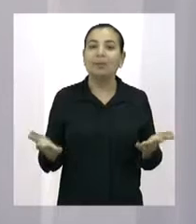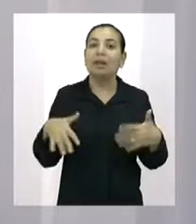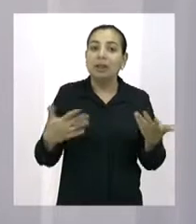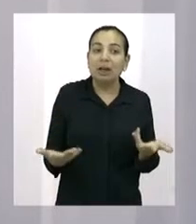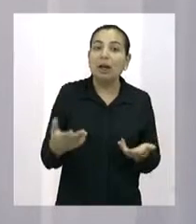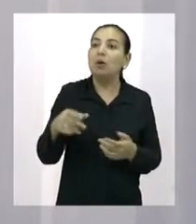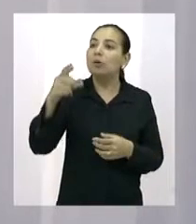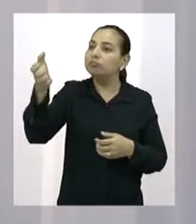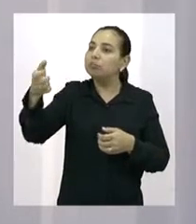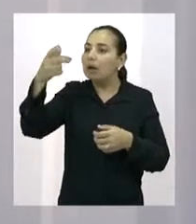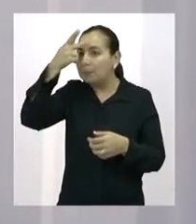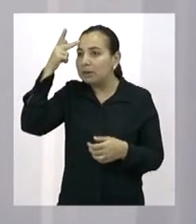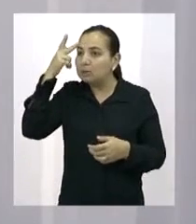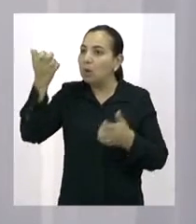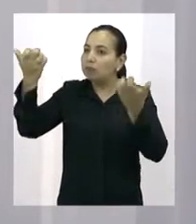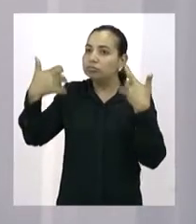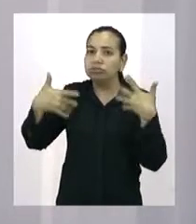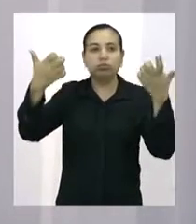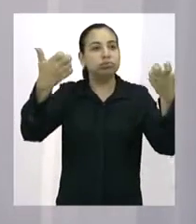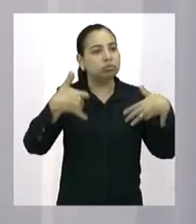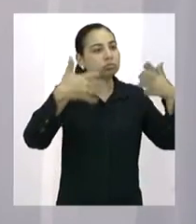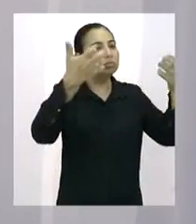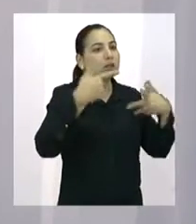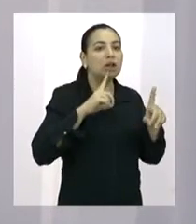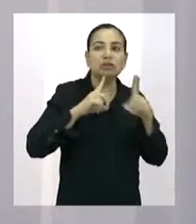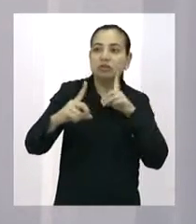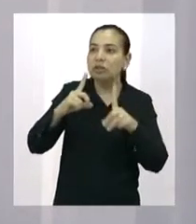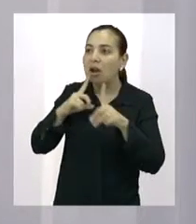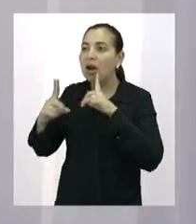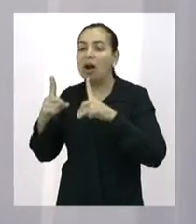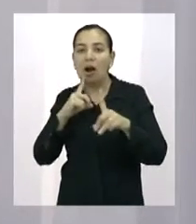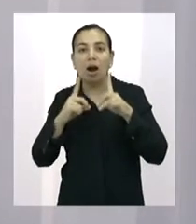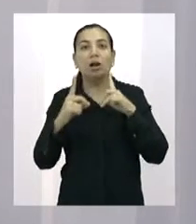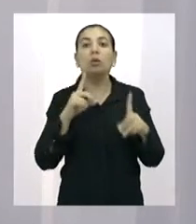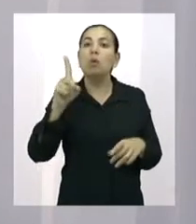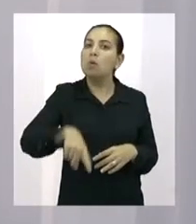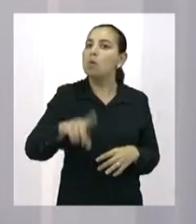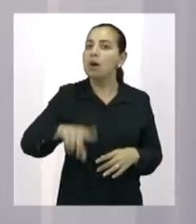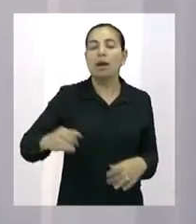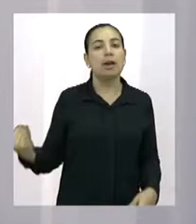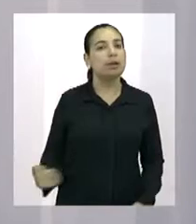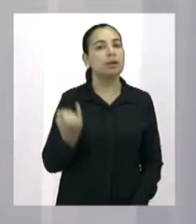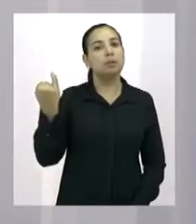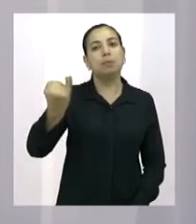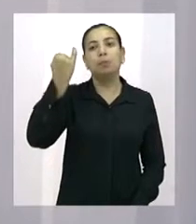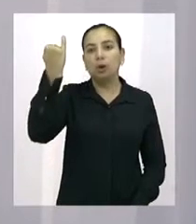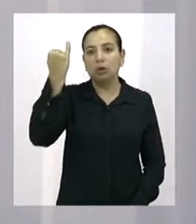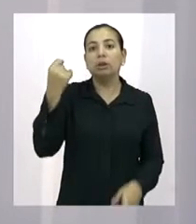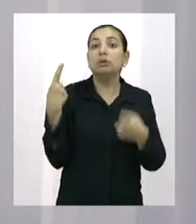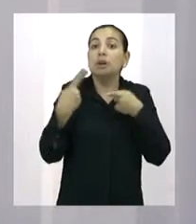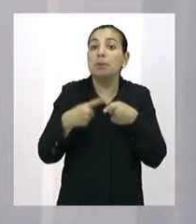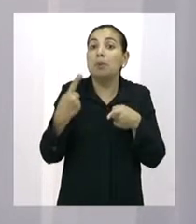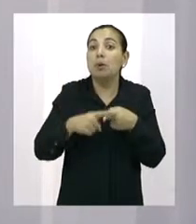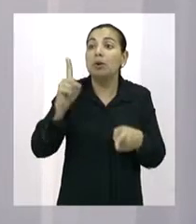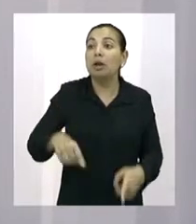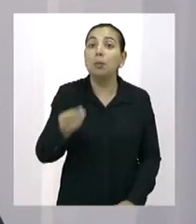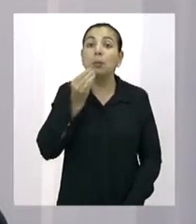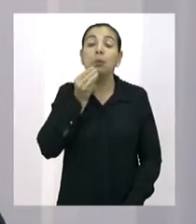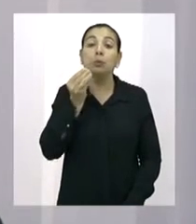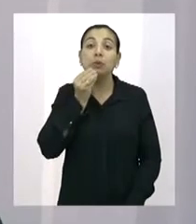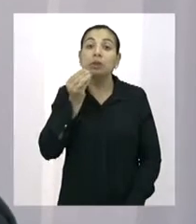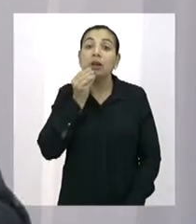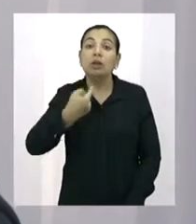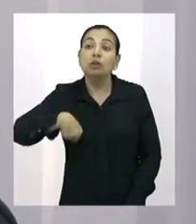diálogo juntamente com a população, isso é de grande importância. É uma oportunidade que nós temos